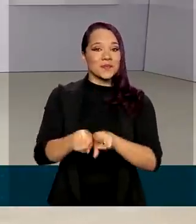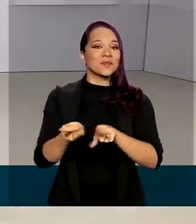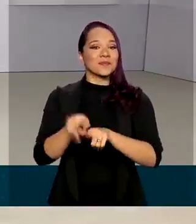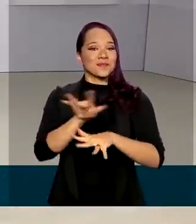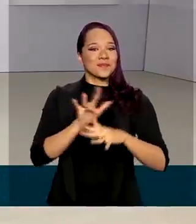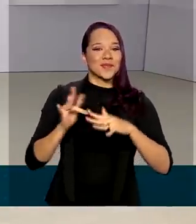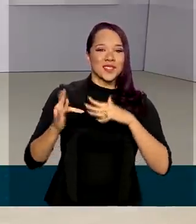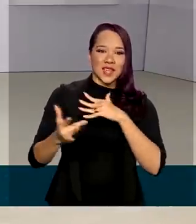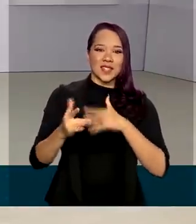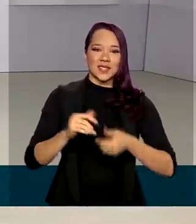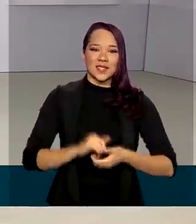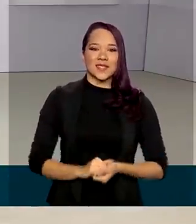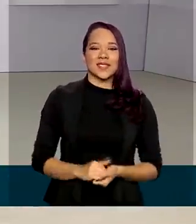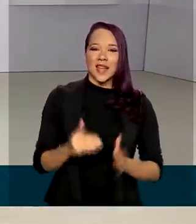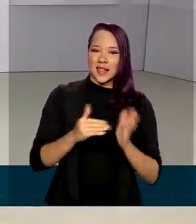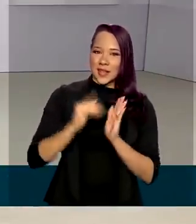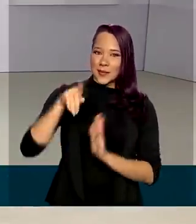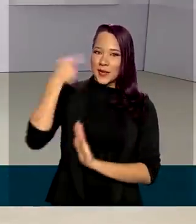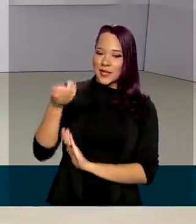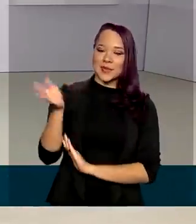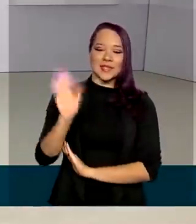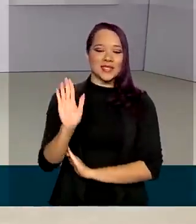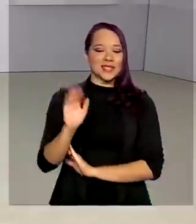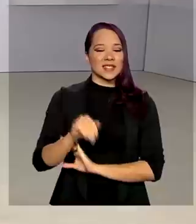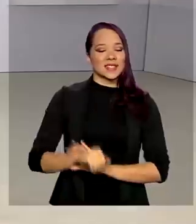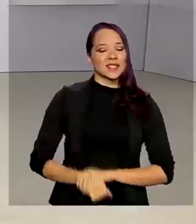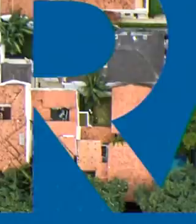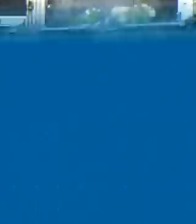também pelas redes sociais. Até a próxima edição.